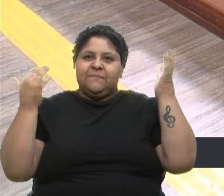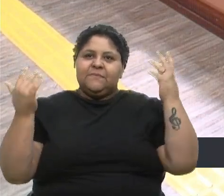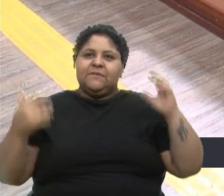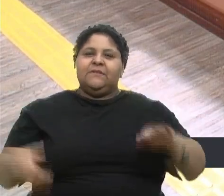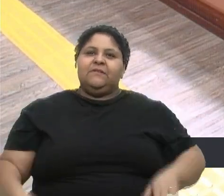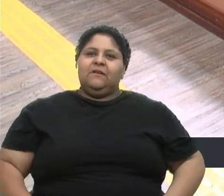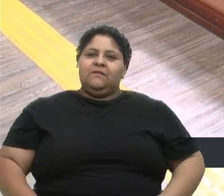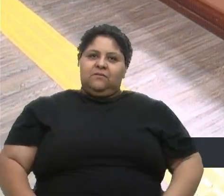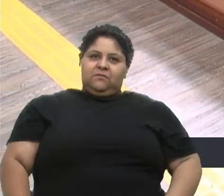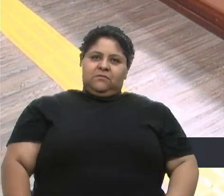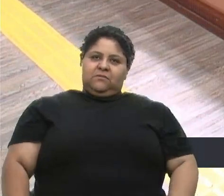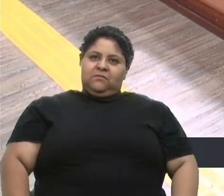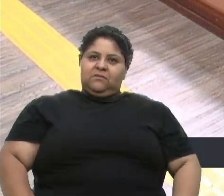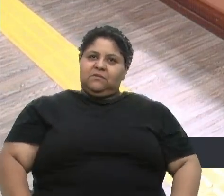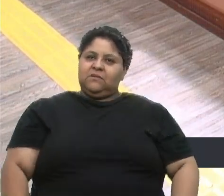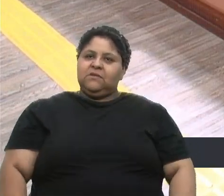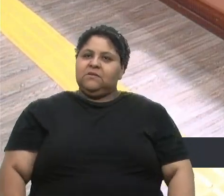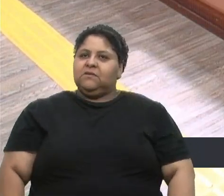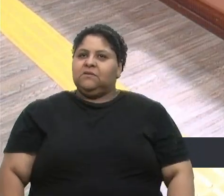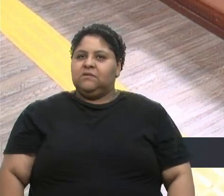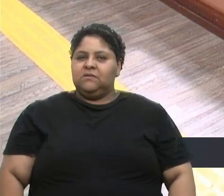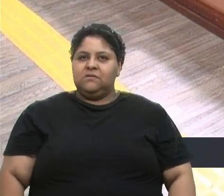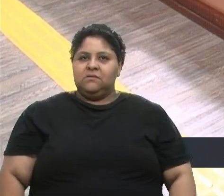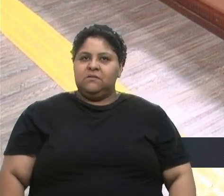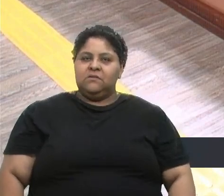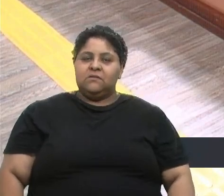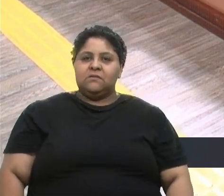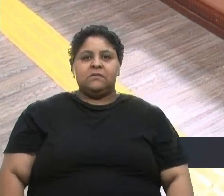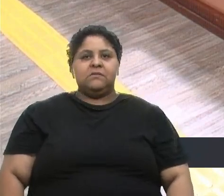Obrigada. Obrigada. Obrigada. Parabéns. Obrigada.